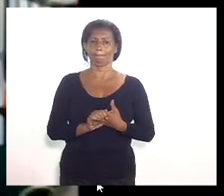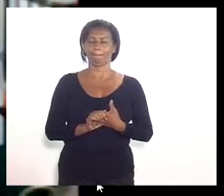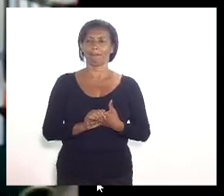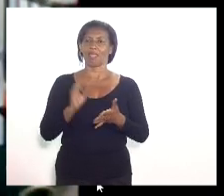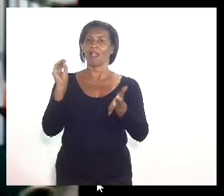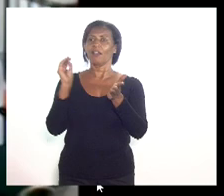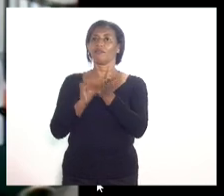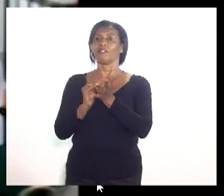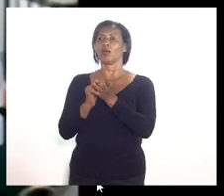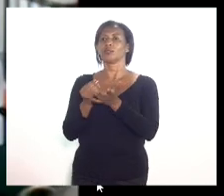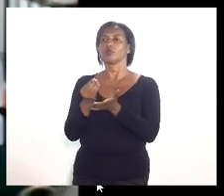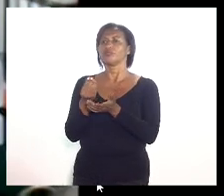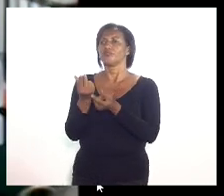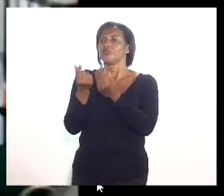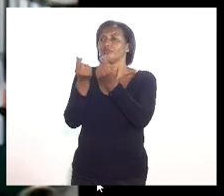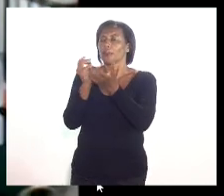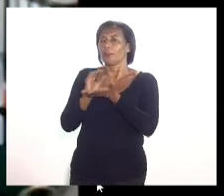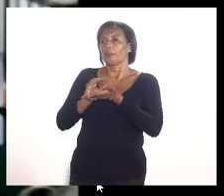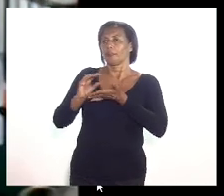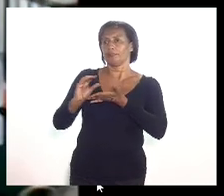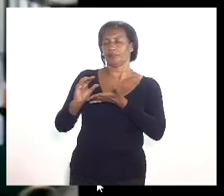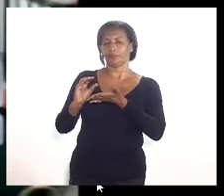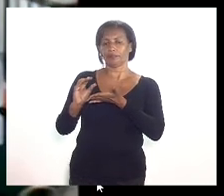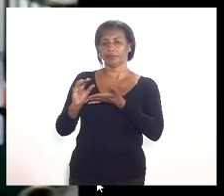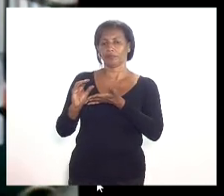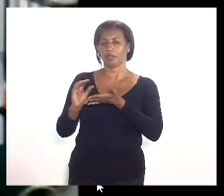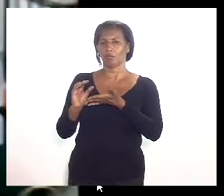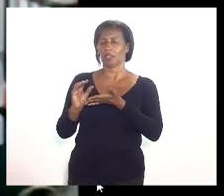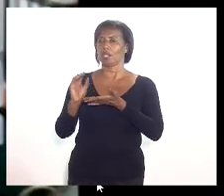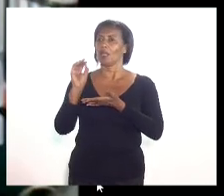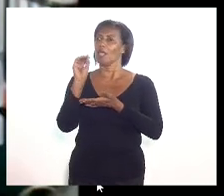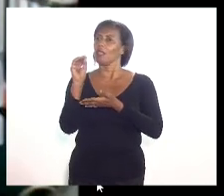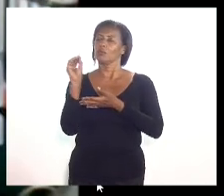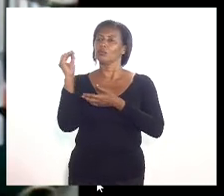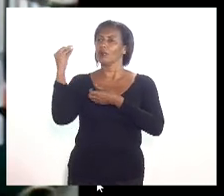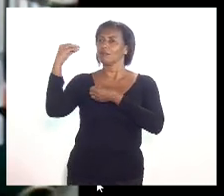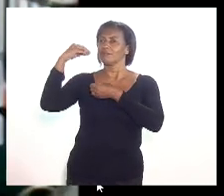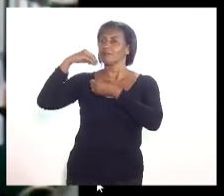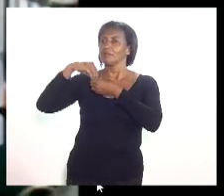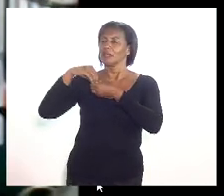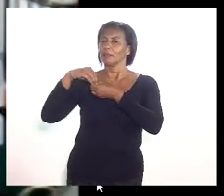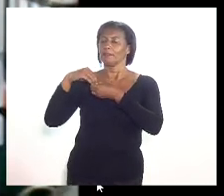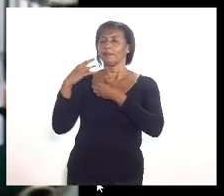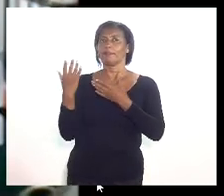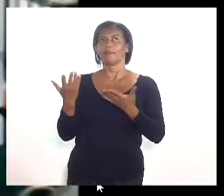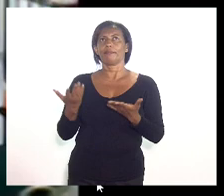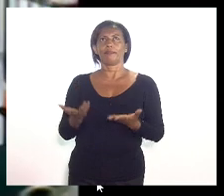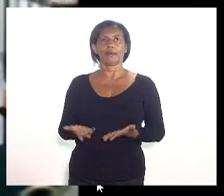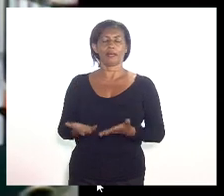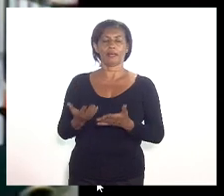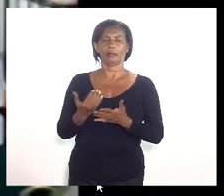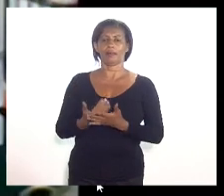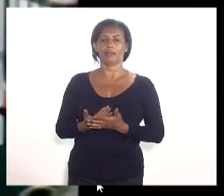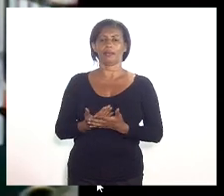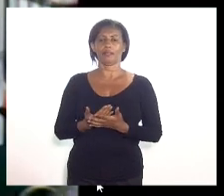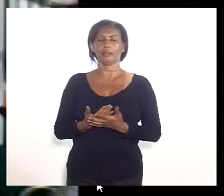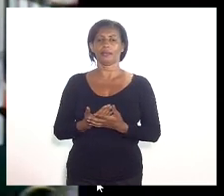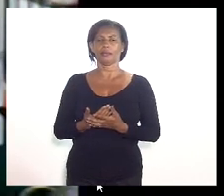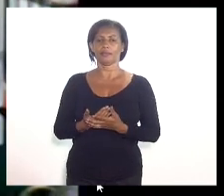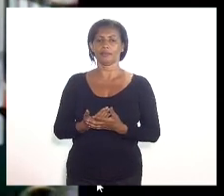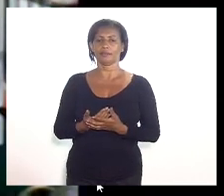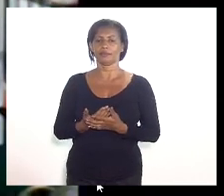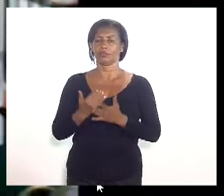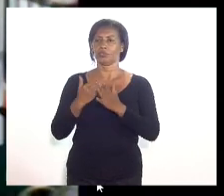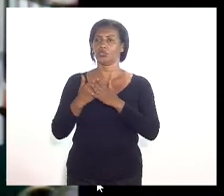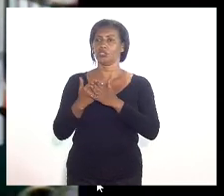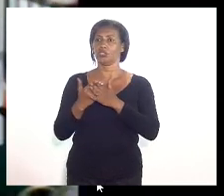financeira, que eu saiba, ela não se enquadra para casos de